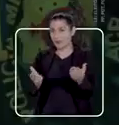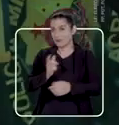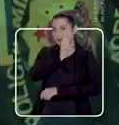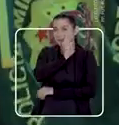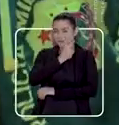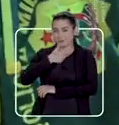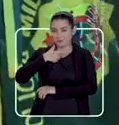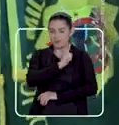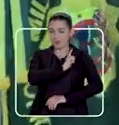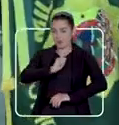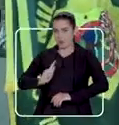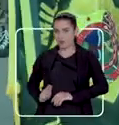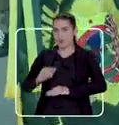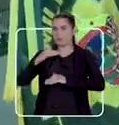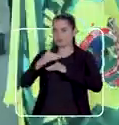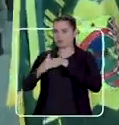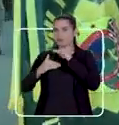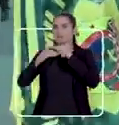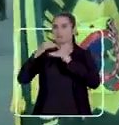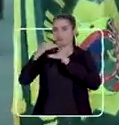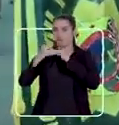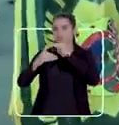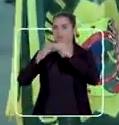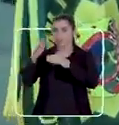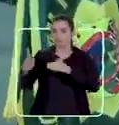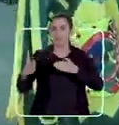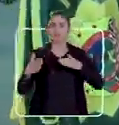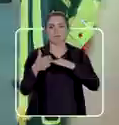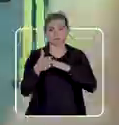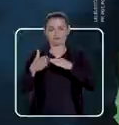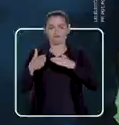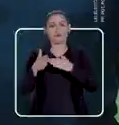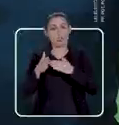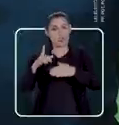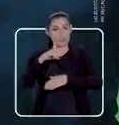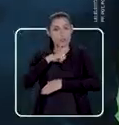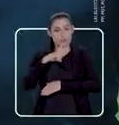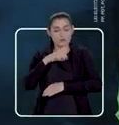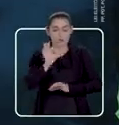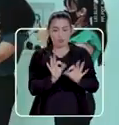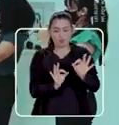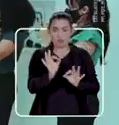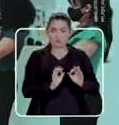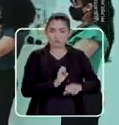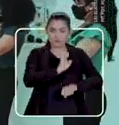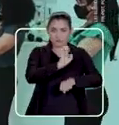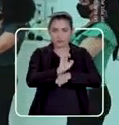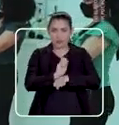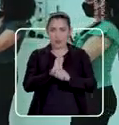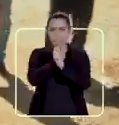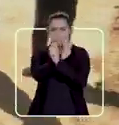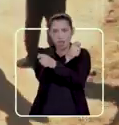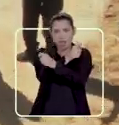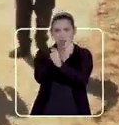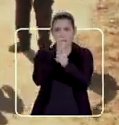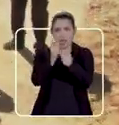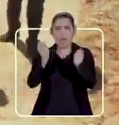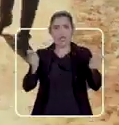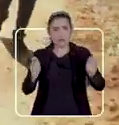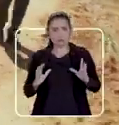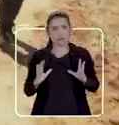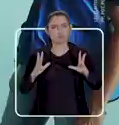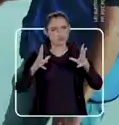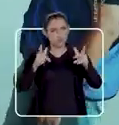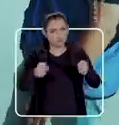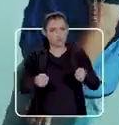Com o Gladysson, o governo avançou para a modernidade. Colocar a casa em ordem, pagar todas as